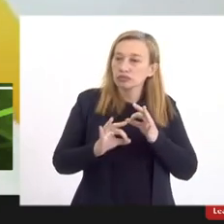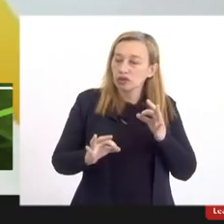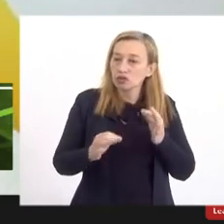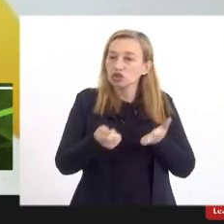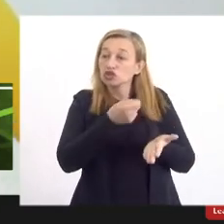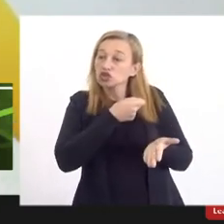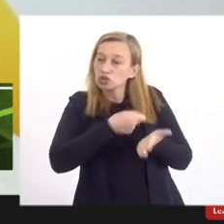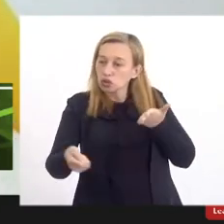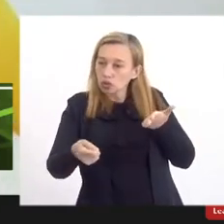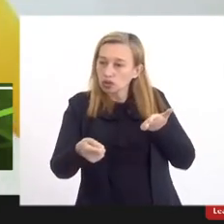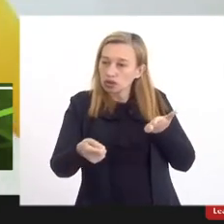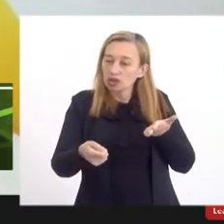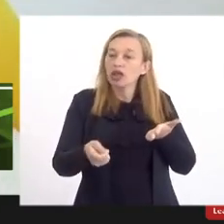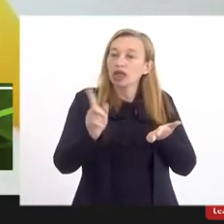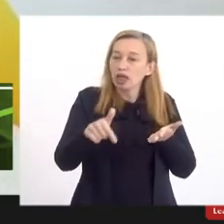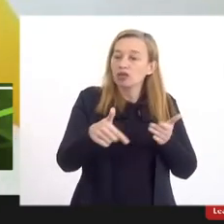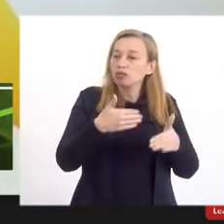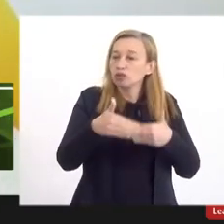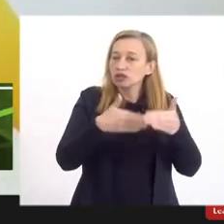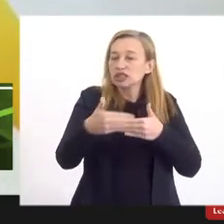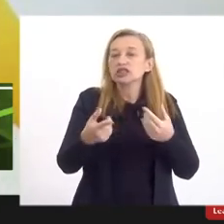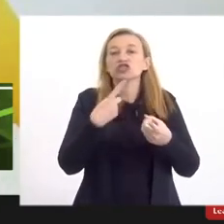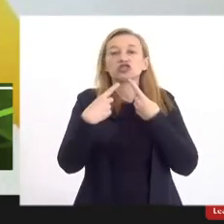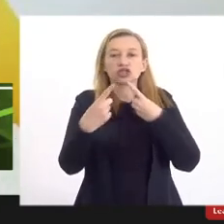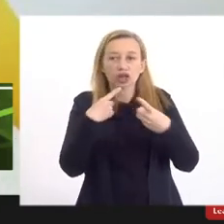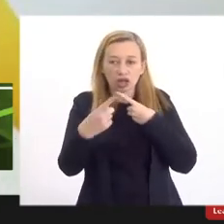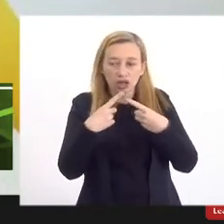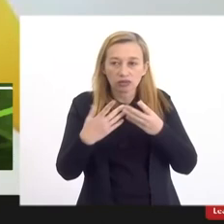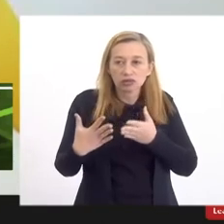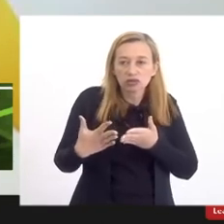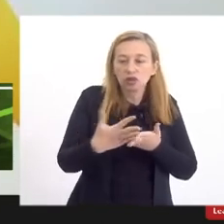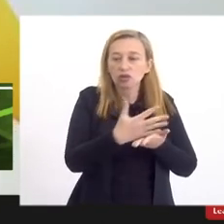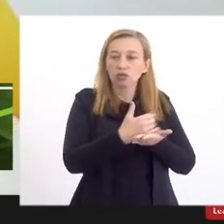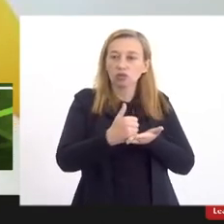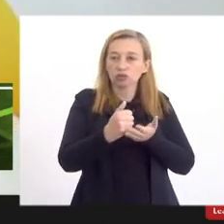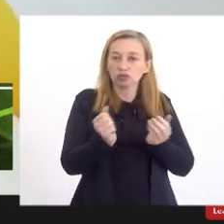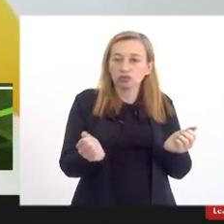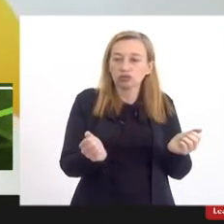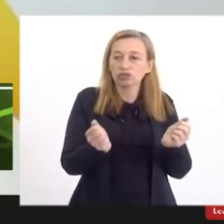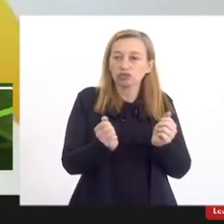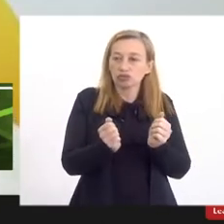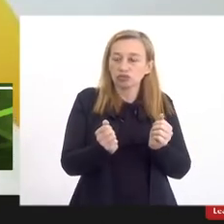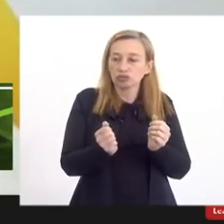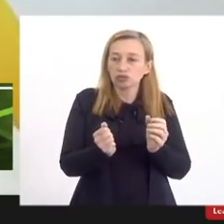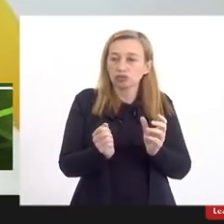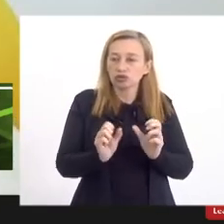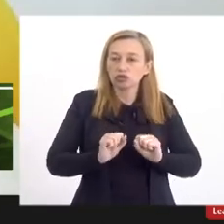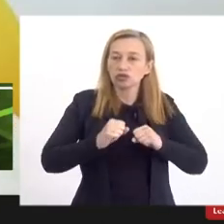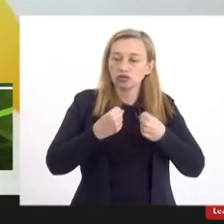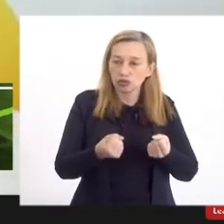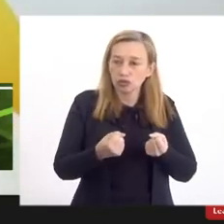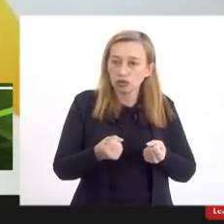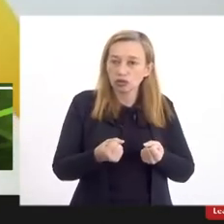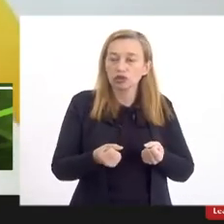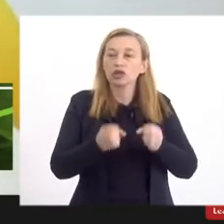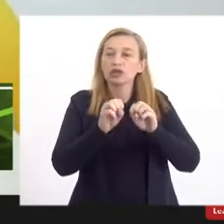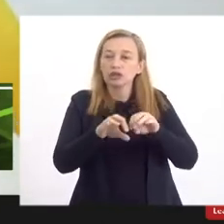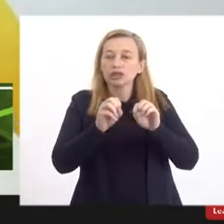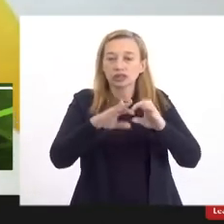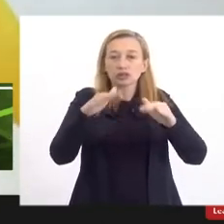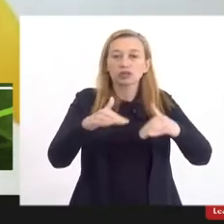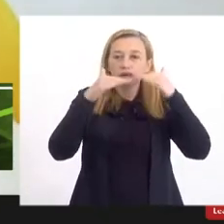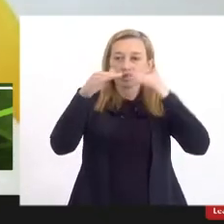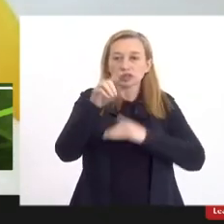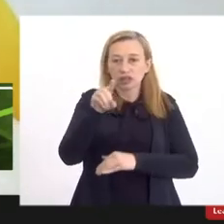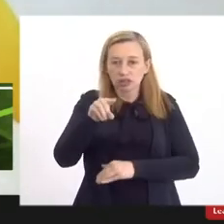canetada é um processo de diálogo um processo de acúmulo coletivo que visa fortalecer a presença do ensino superior na